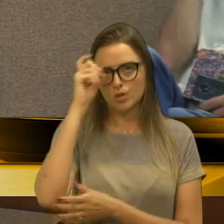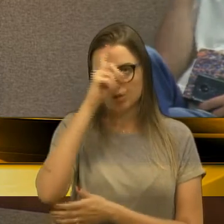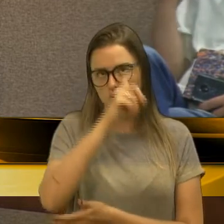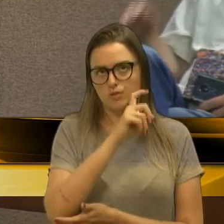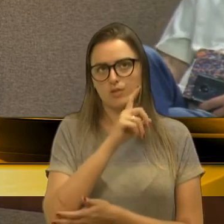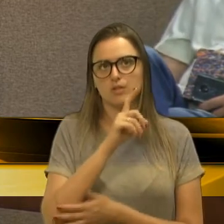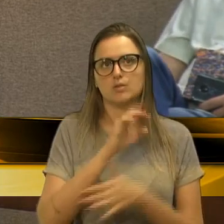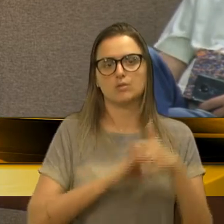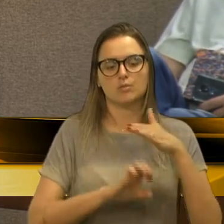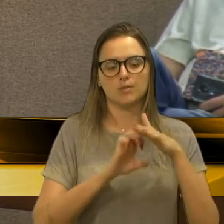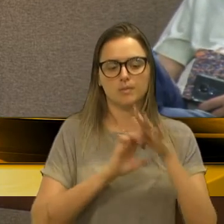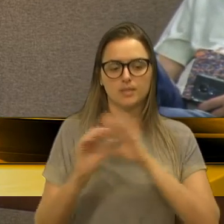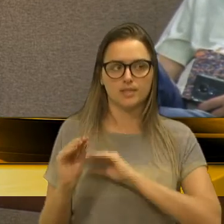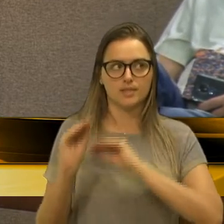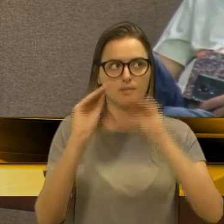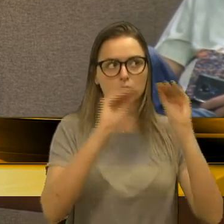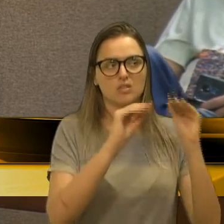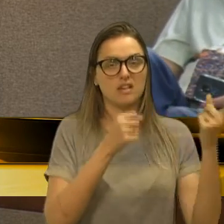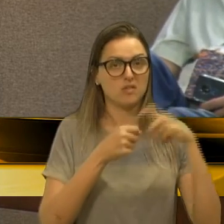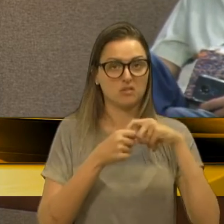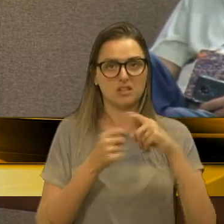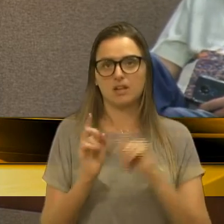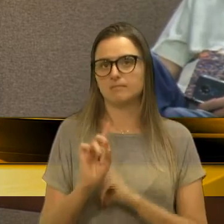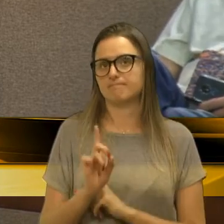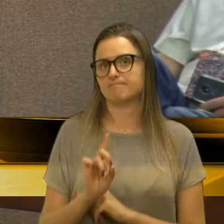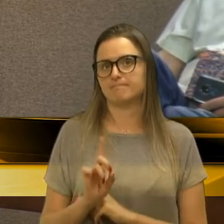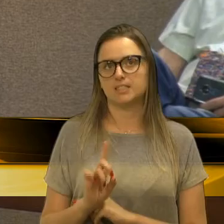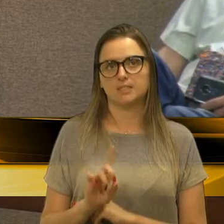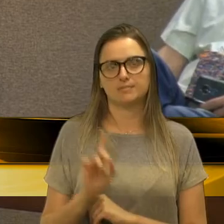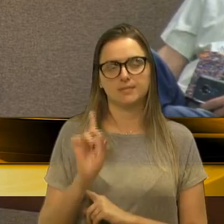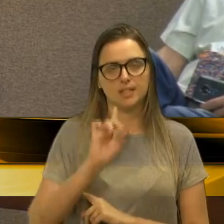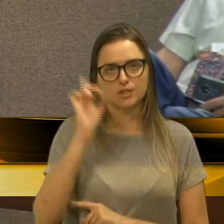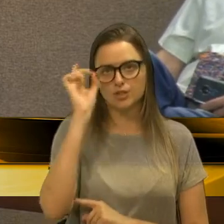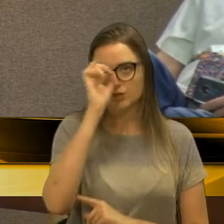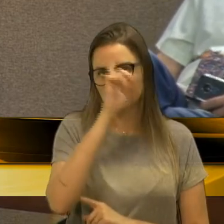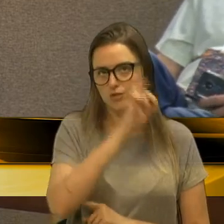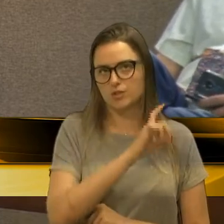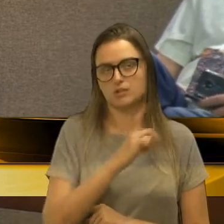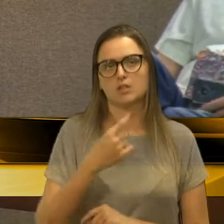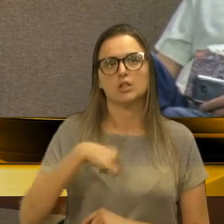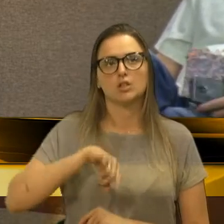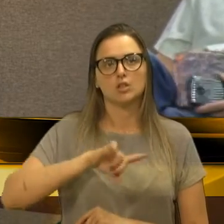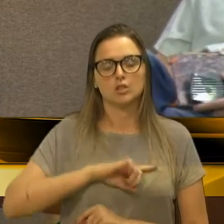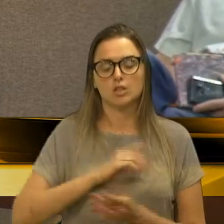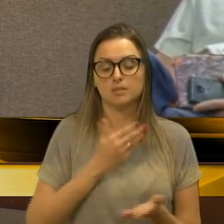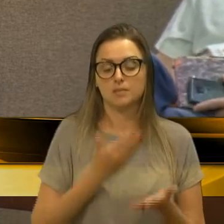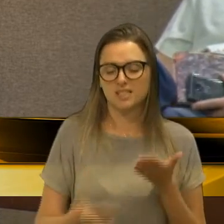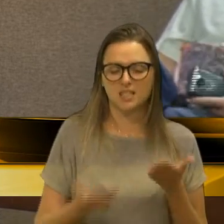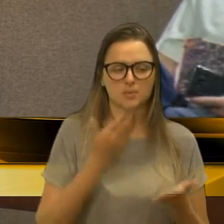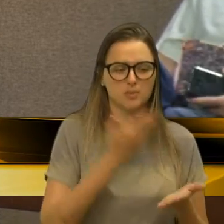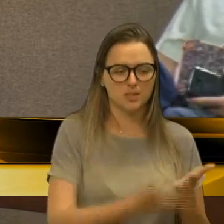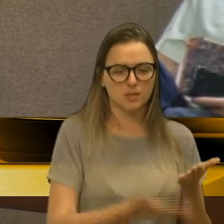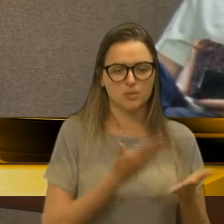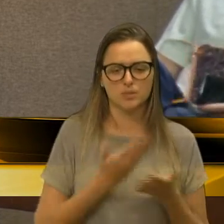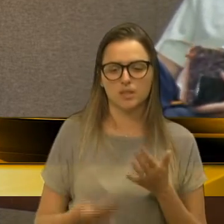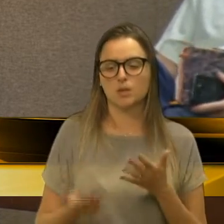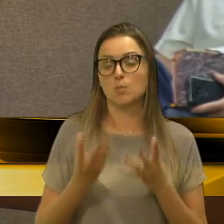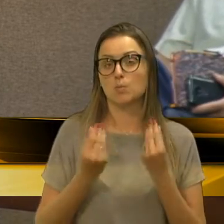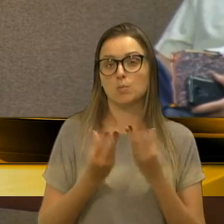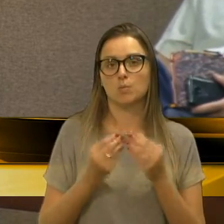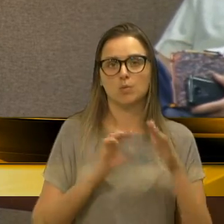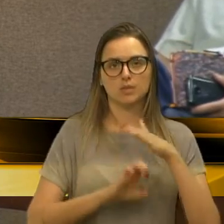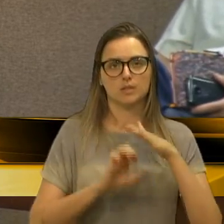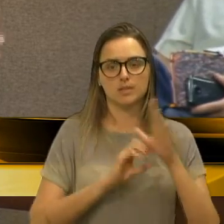empresa ir embora, ela retornar para a nossa cidade. É muito difícil. Nós perdemos muitas empresas para Flores da Cunha, para